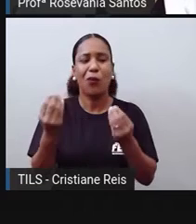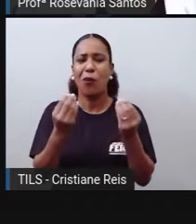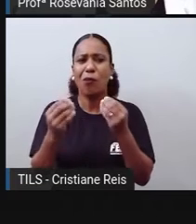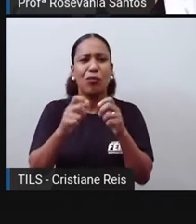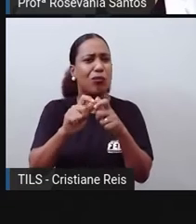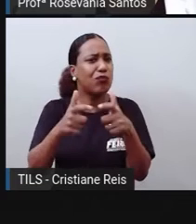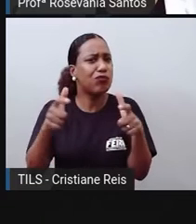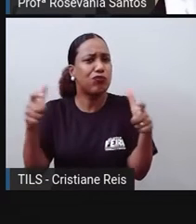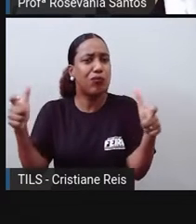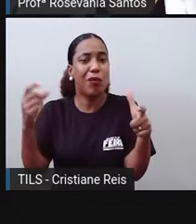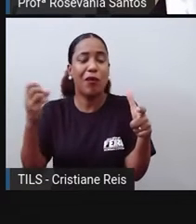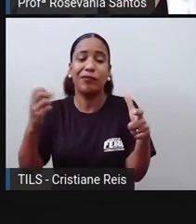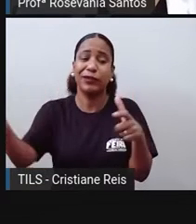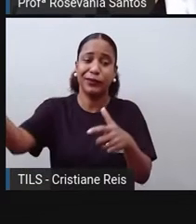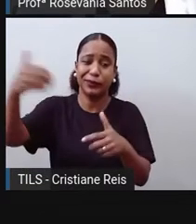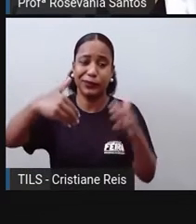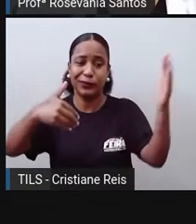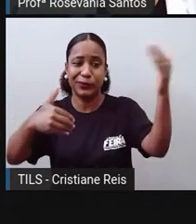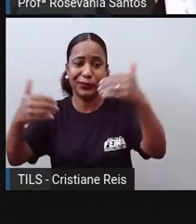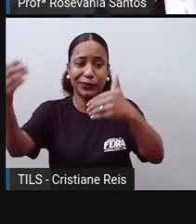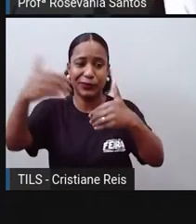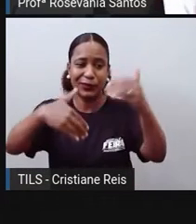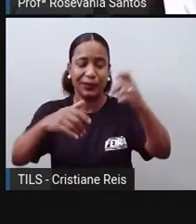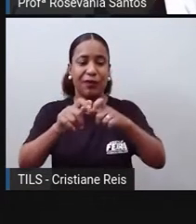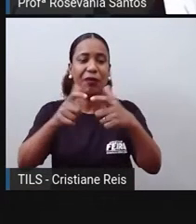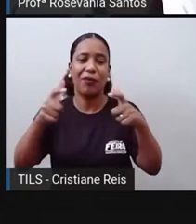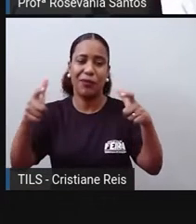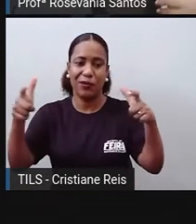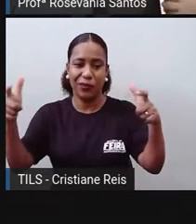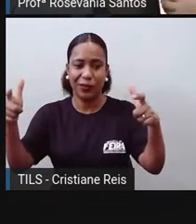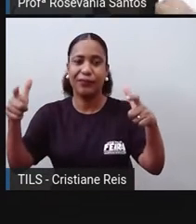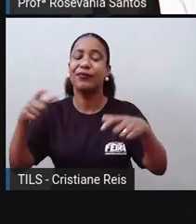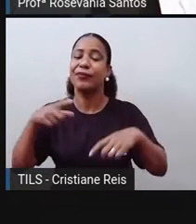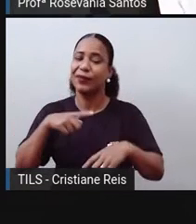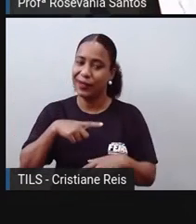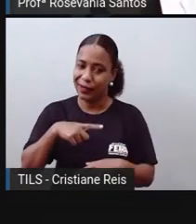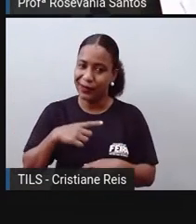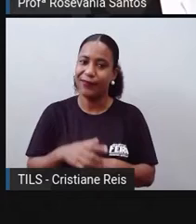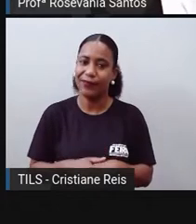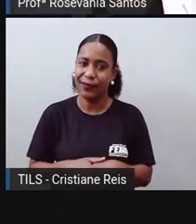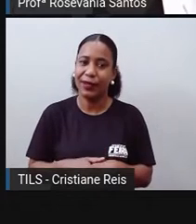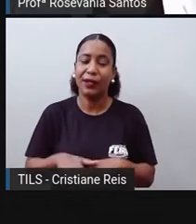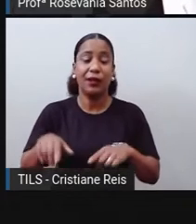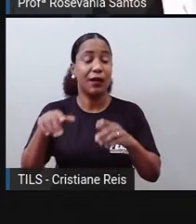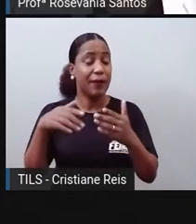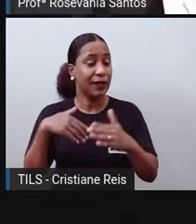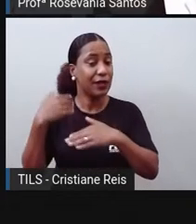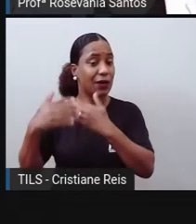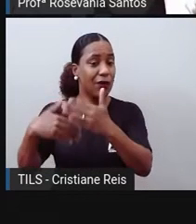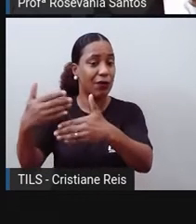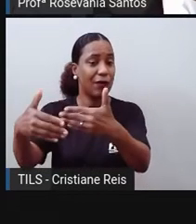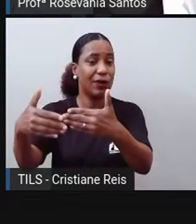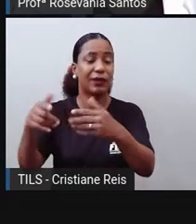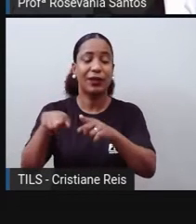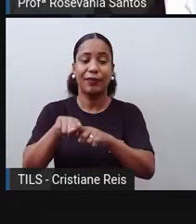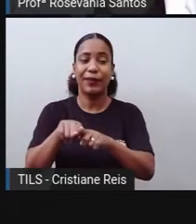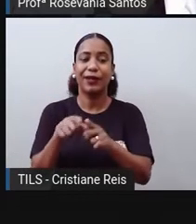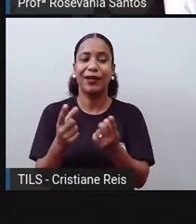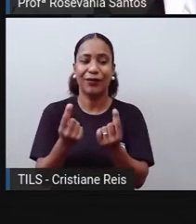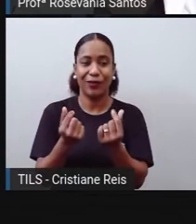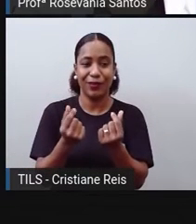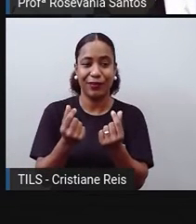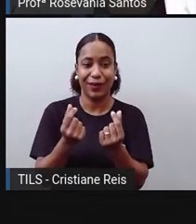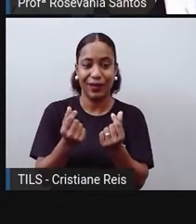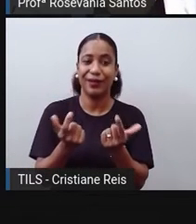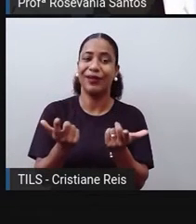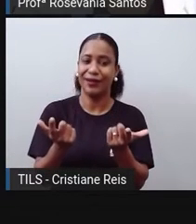Como melhores condições econômicas também. As pessoas passaram a ter acesso à alimentação, uma alimentação, vamos